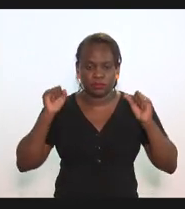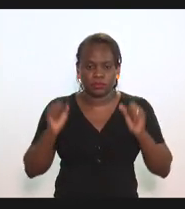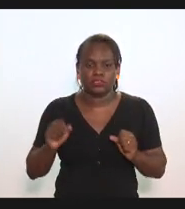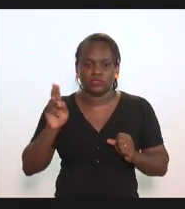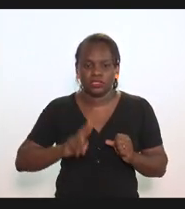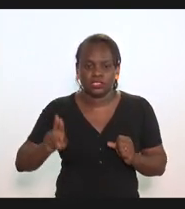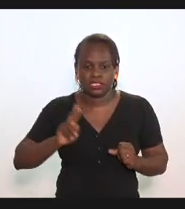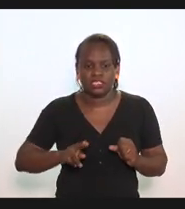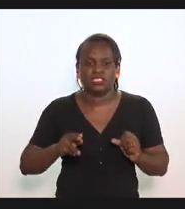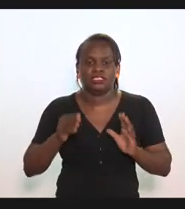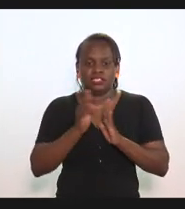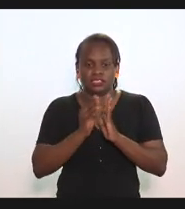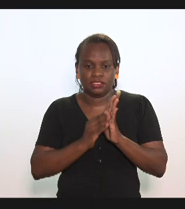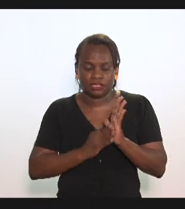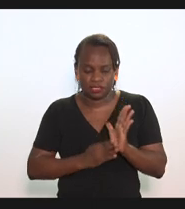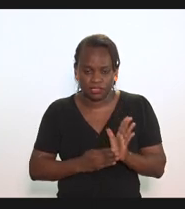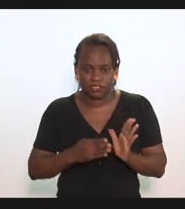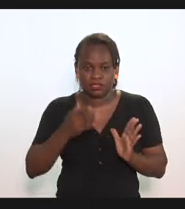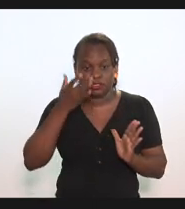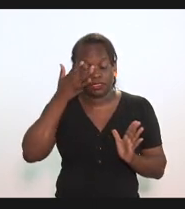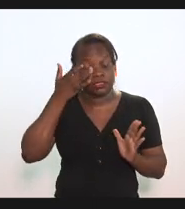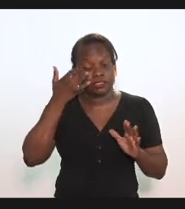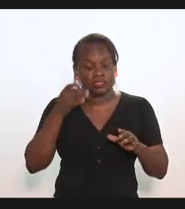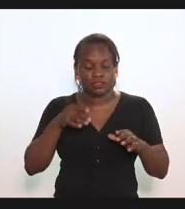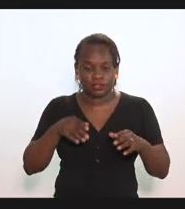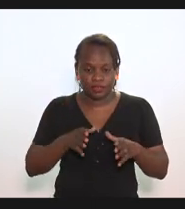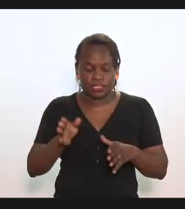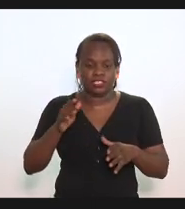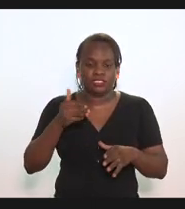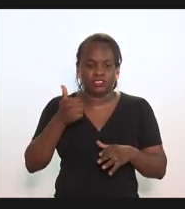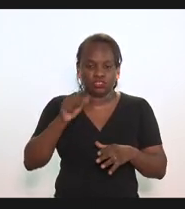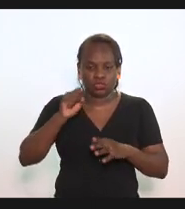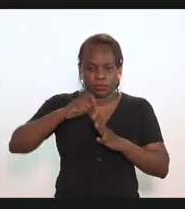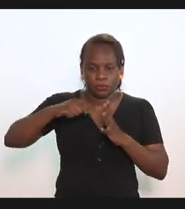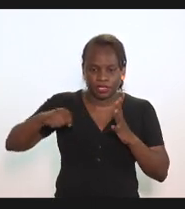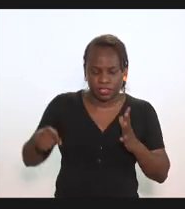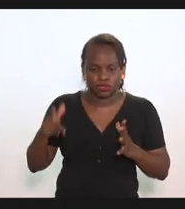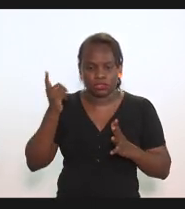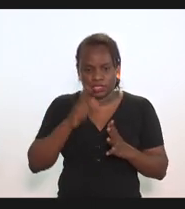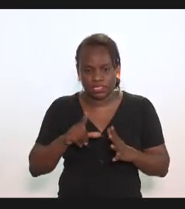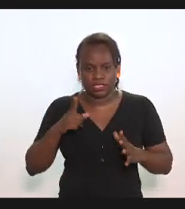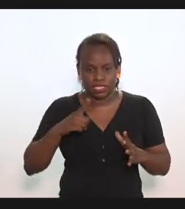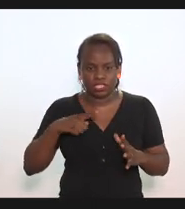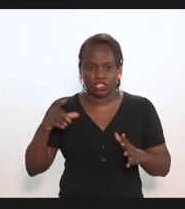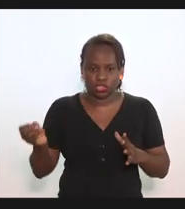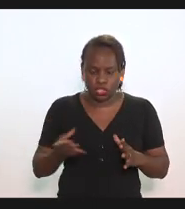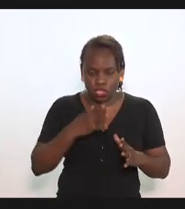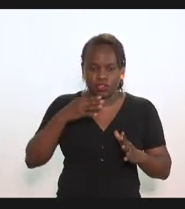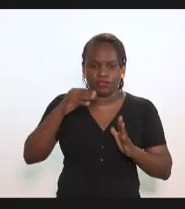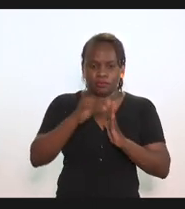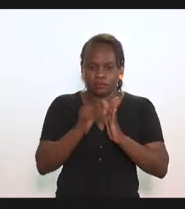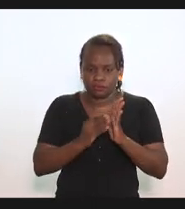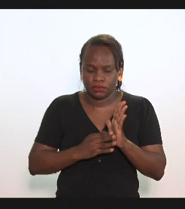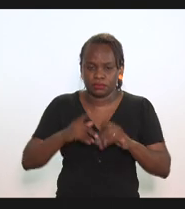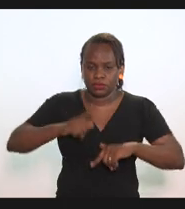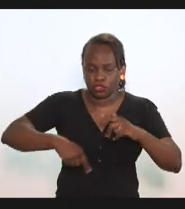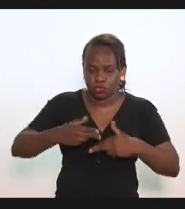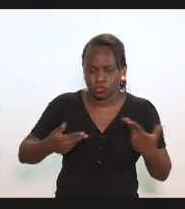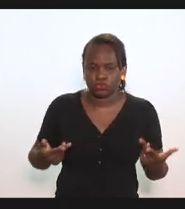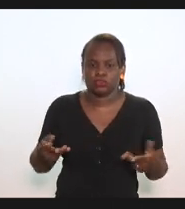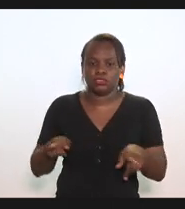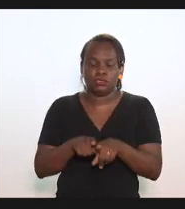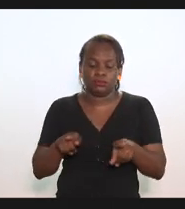essa matriz da Rural caminhando em 18 meses para ter uma nova matriz de sumo-produto e